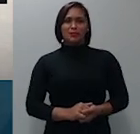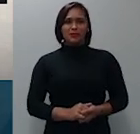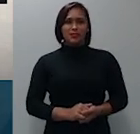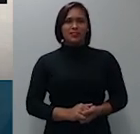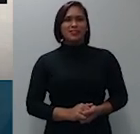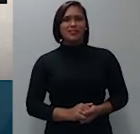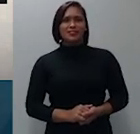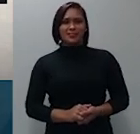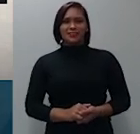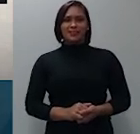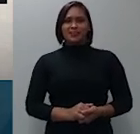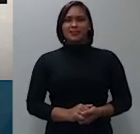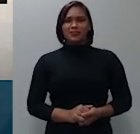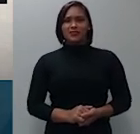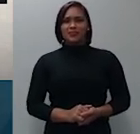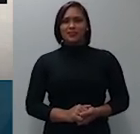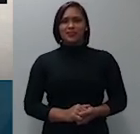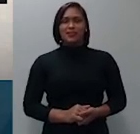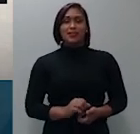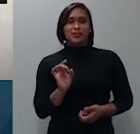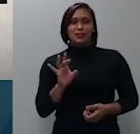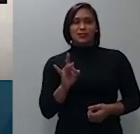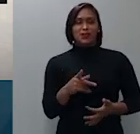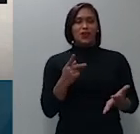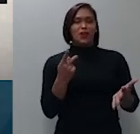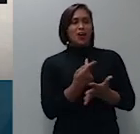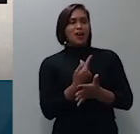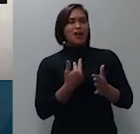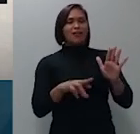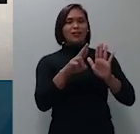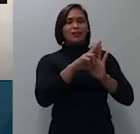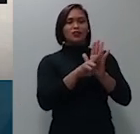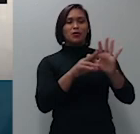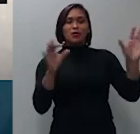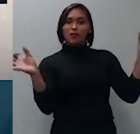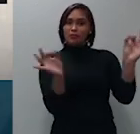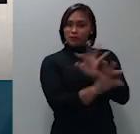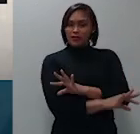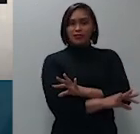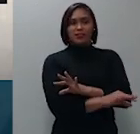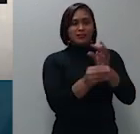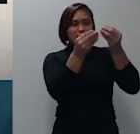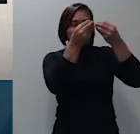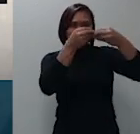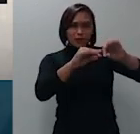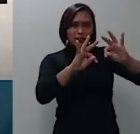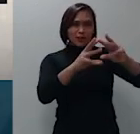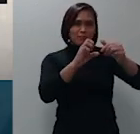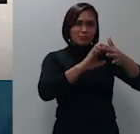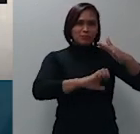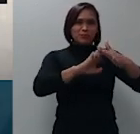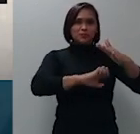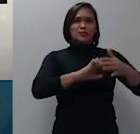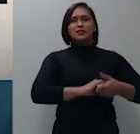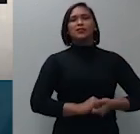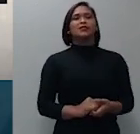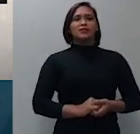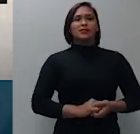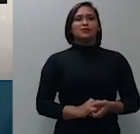apenas incidente ao regime de falência cito as decisões que são